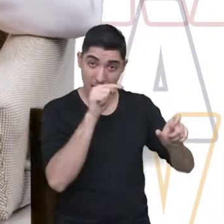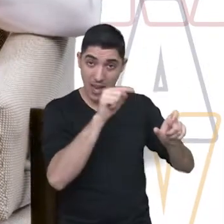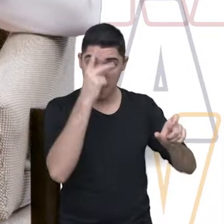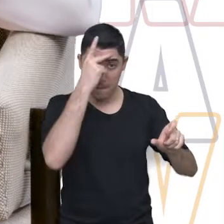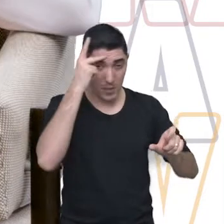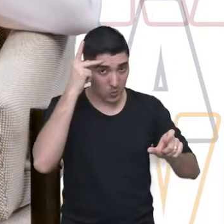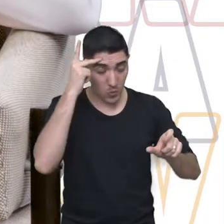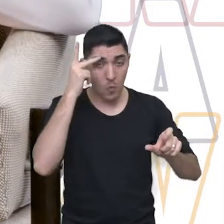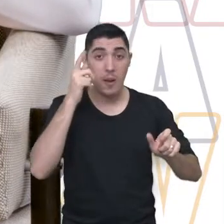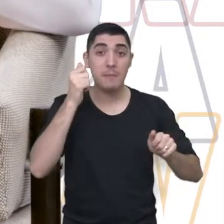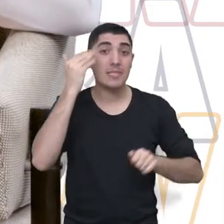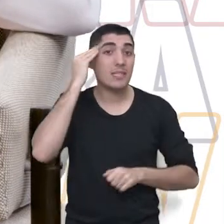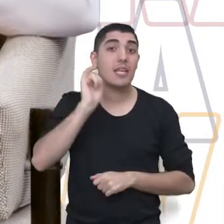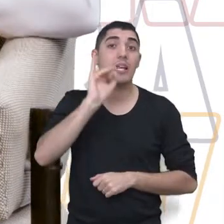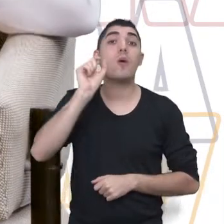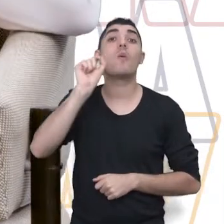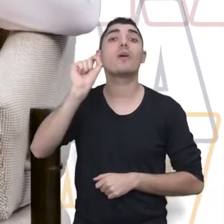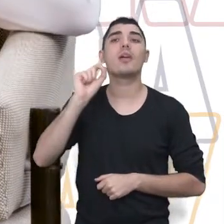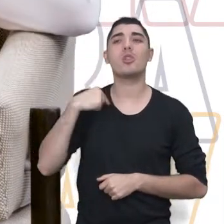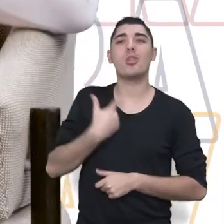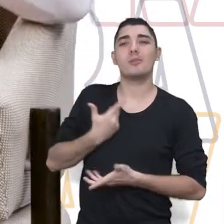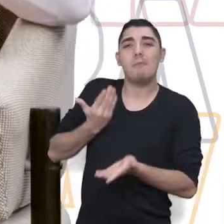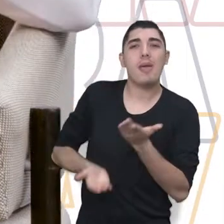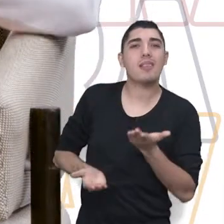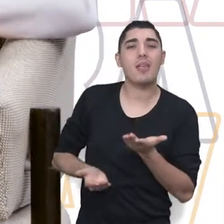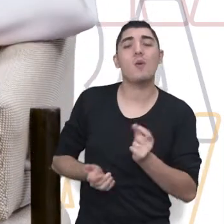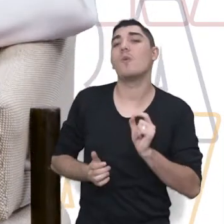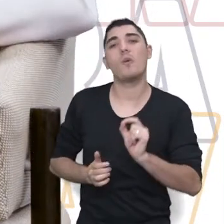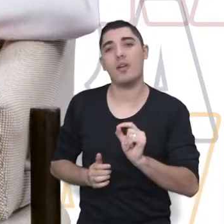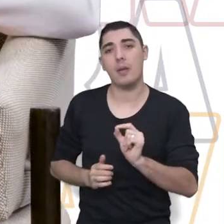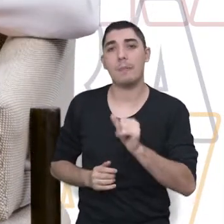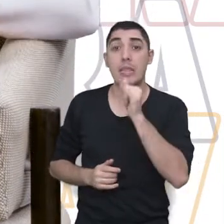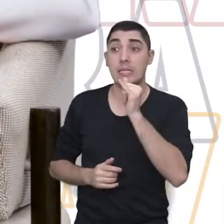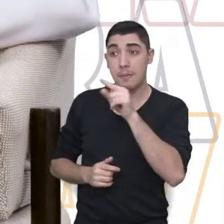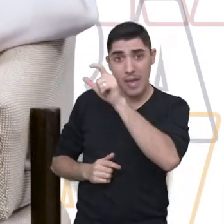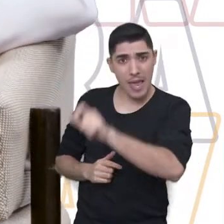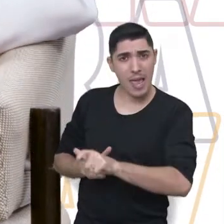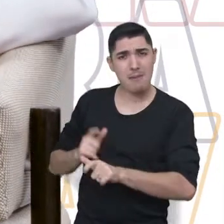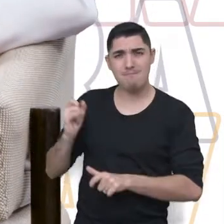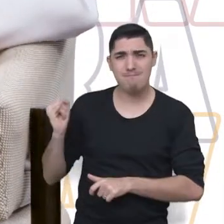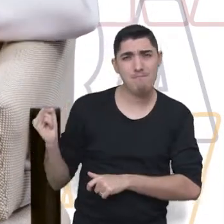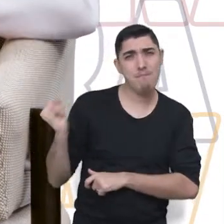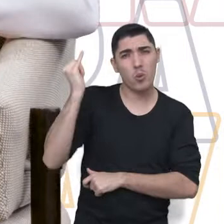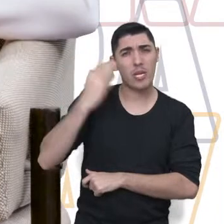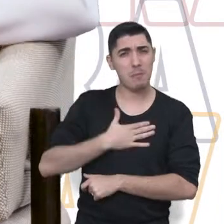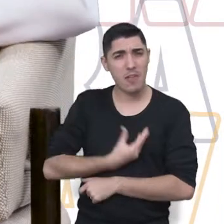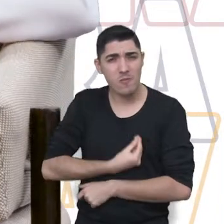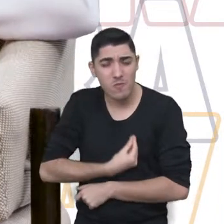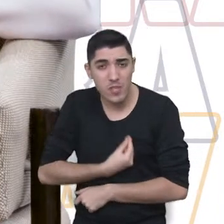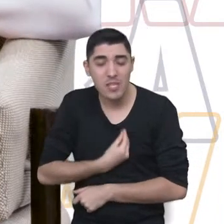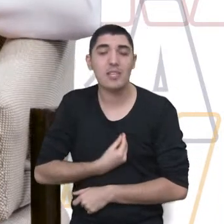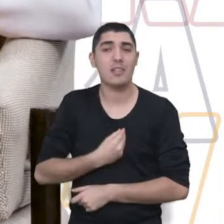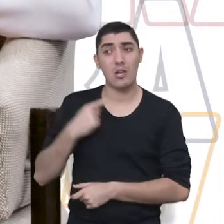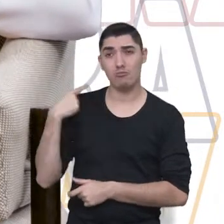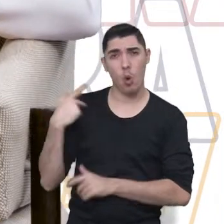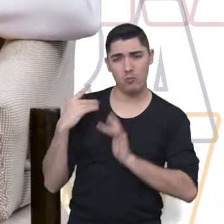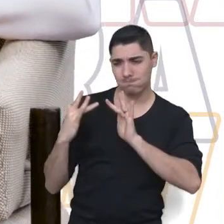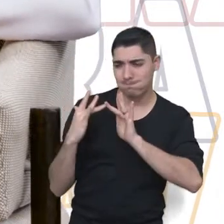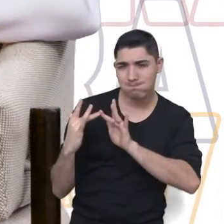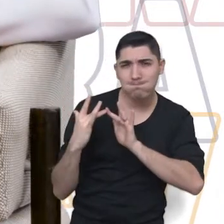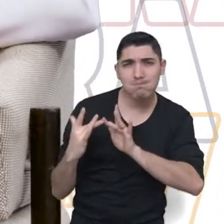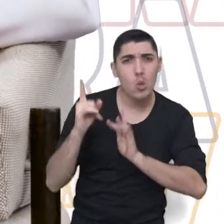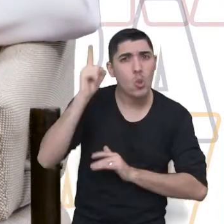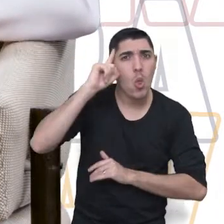gente entenda o que a gente perdeu no luto. Então, se eu perco alguém, que é muito importante na minha vida, com quem eu tinha uma